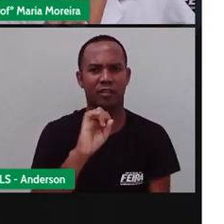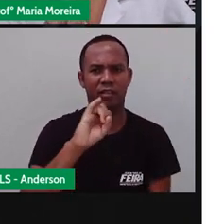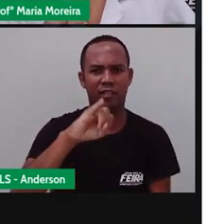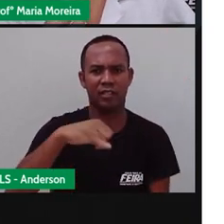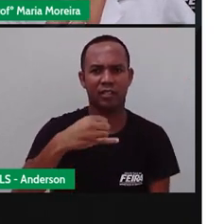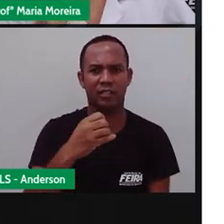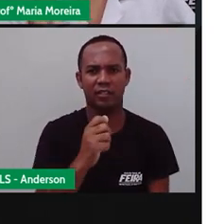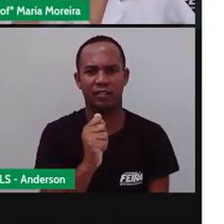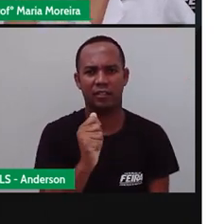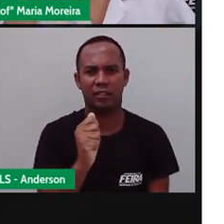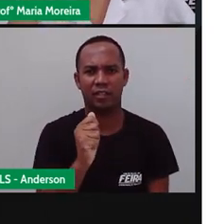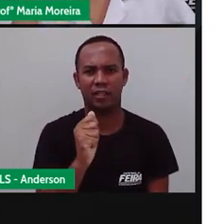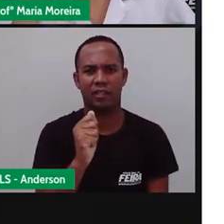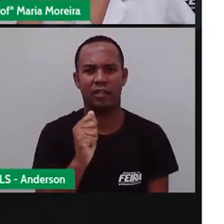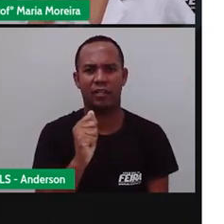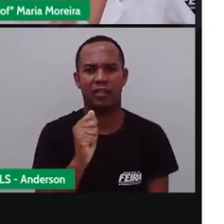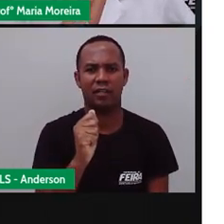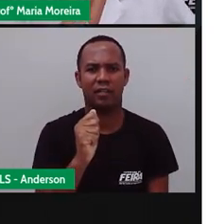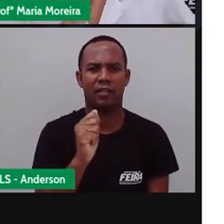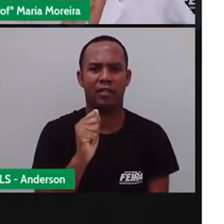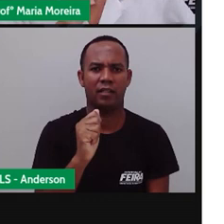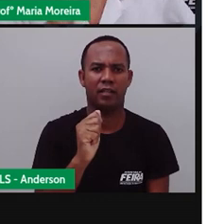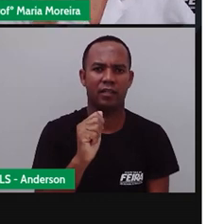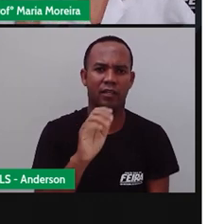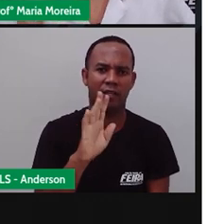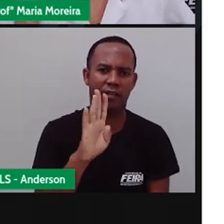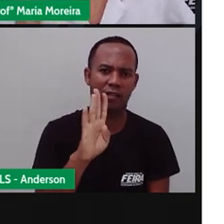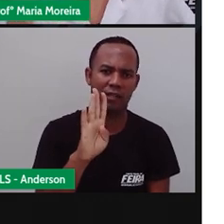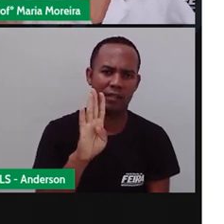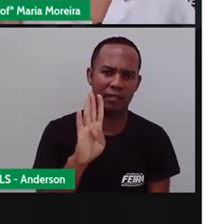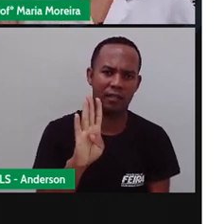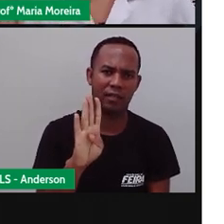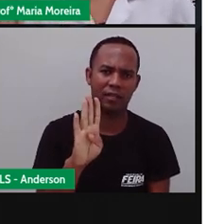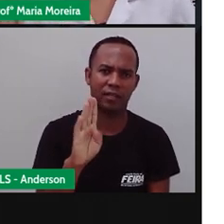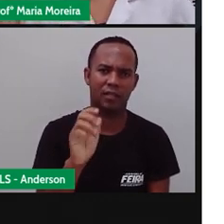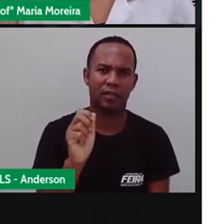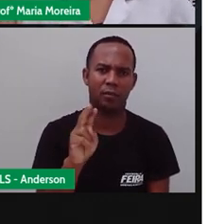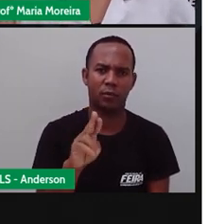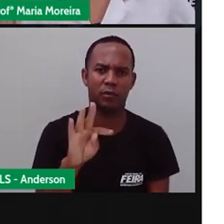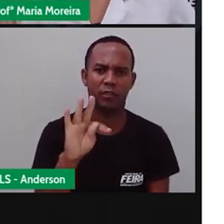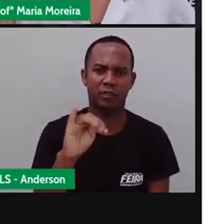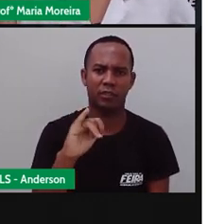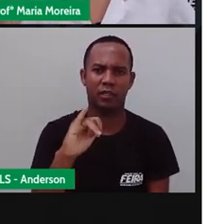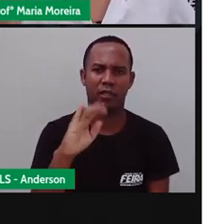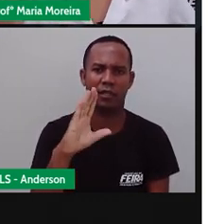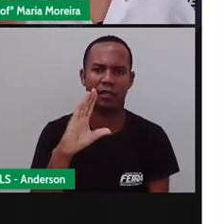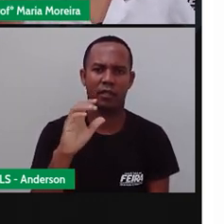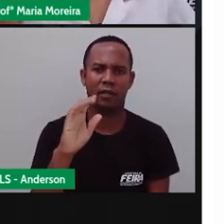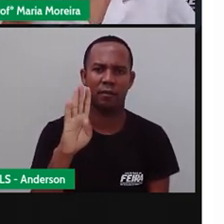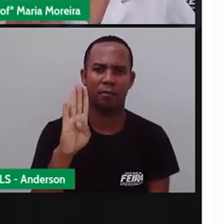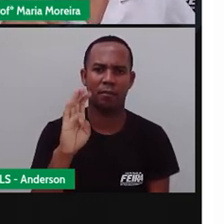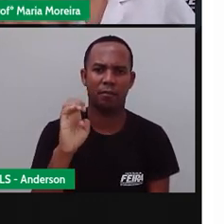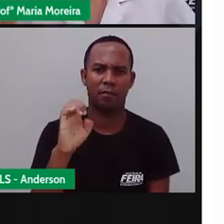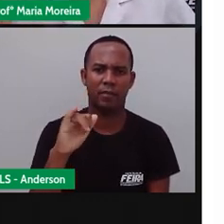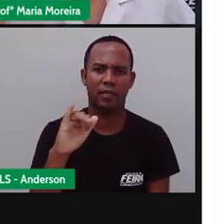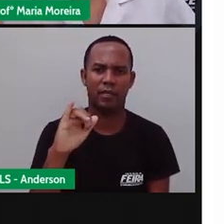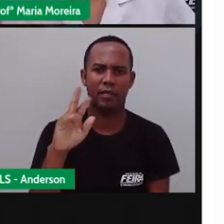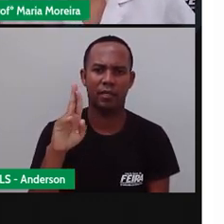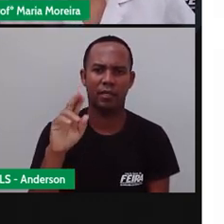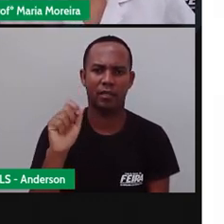sustentando frutas pequenininhas. E lá adiante, bem lá adiante, vejo uma